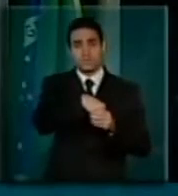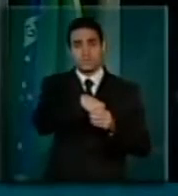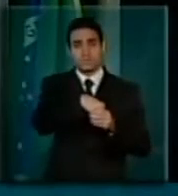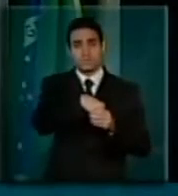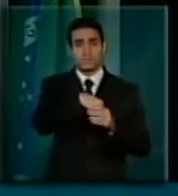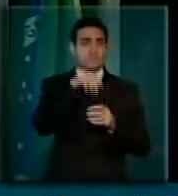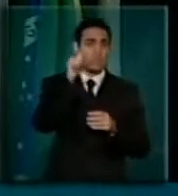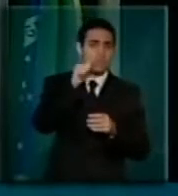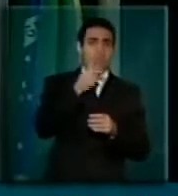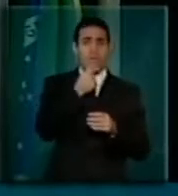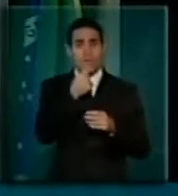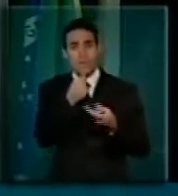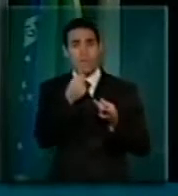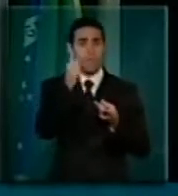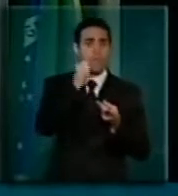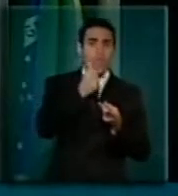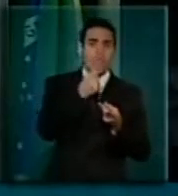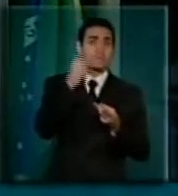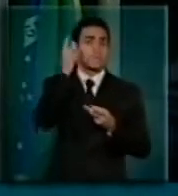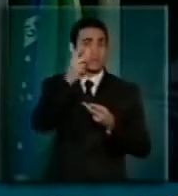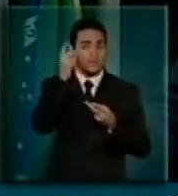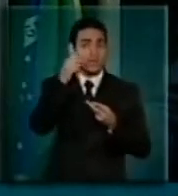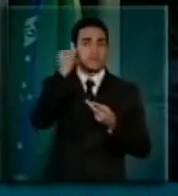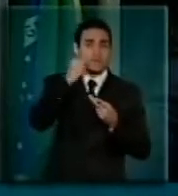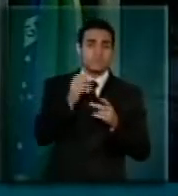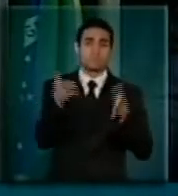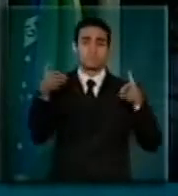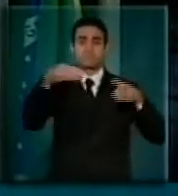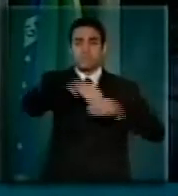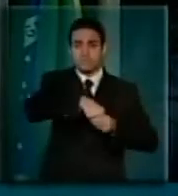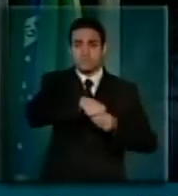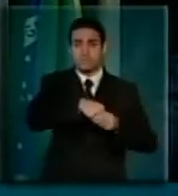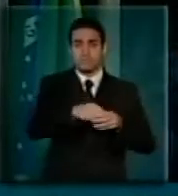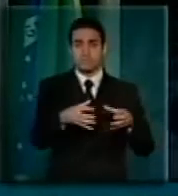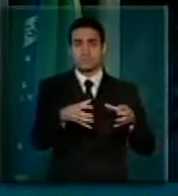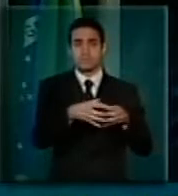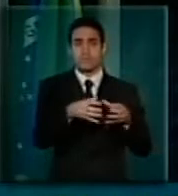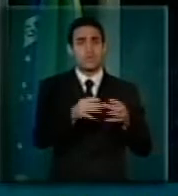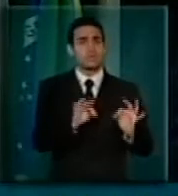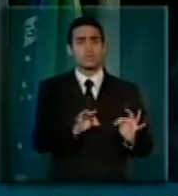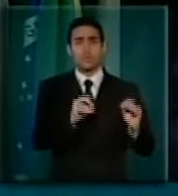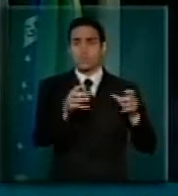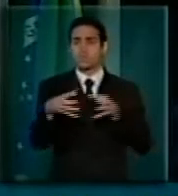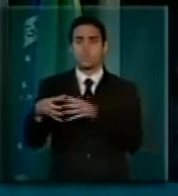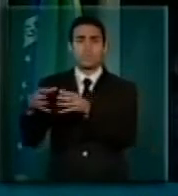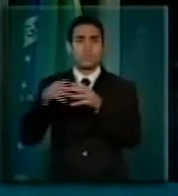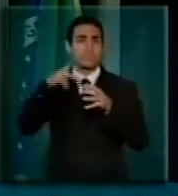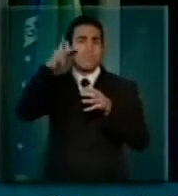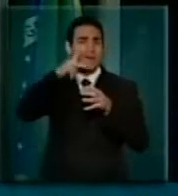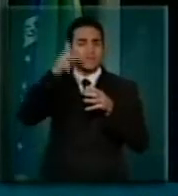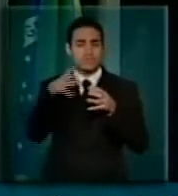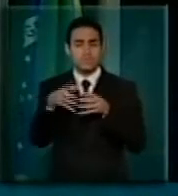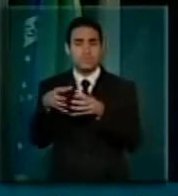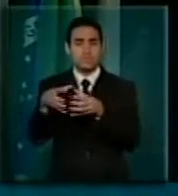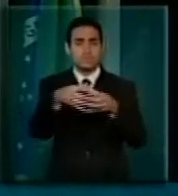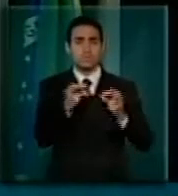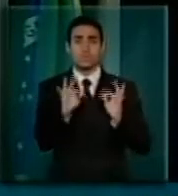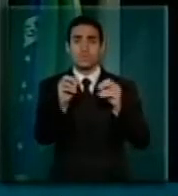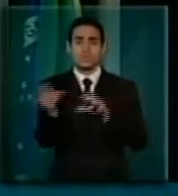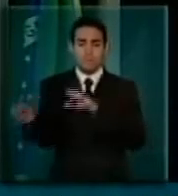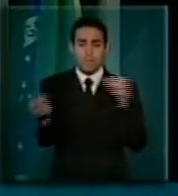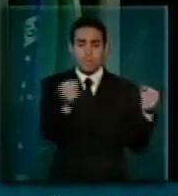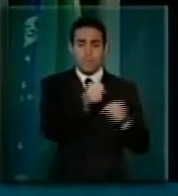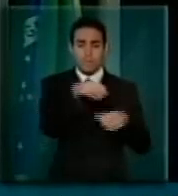senadoras, deputados e deputadas de todos os partidos da casa. É a